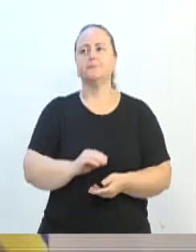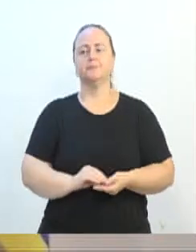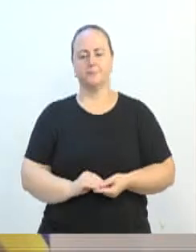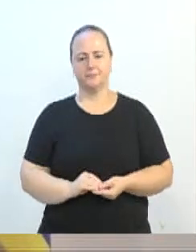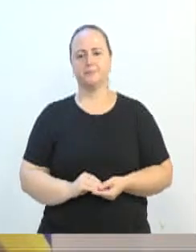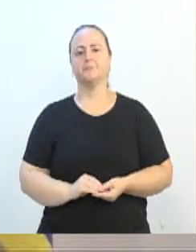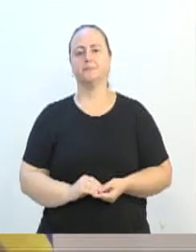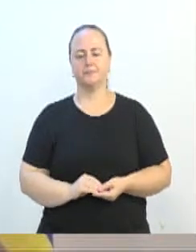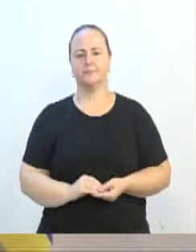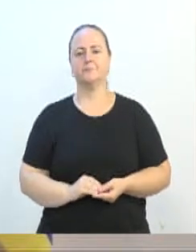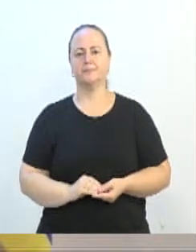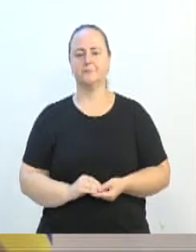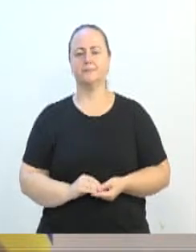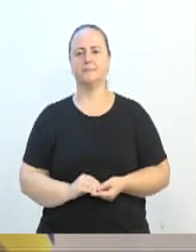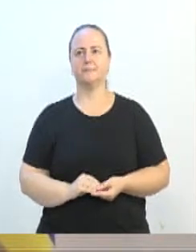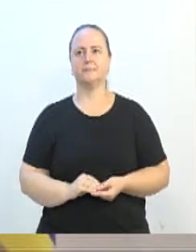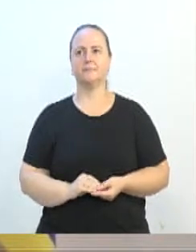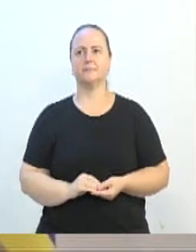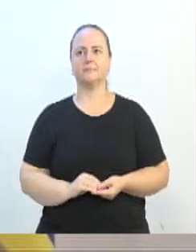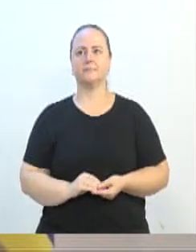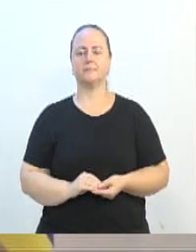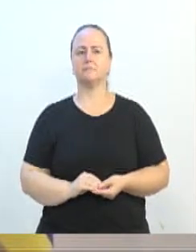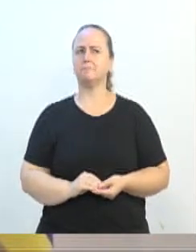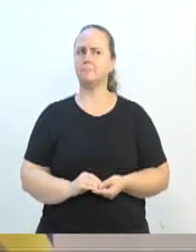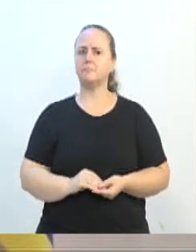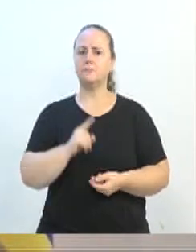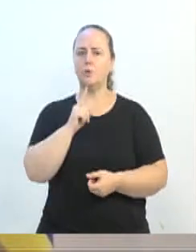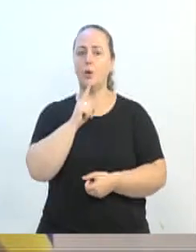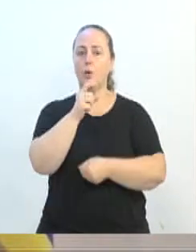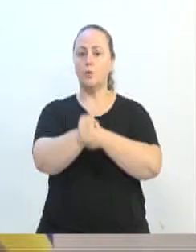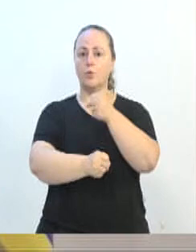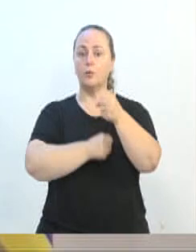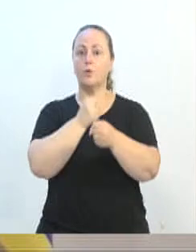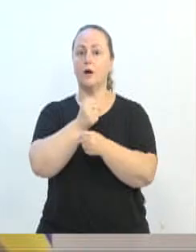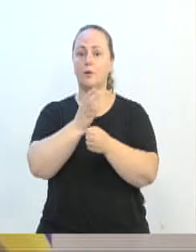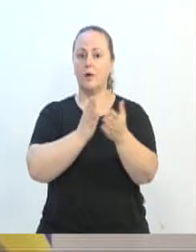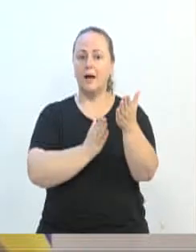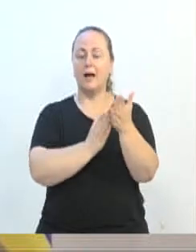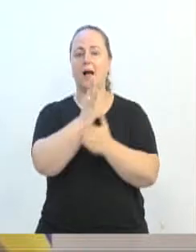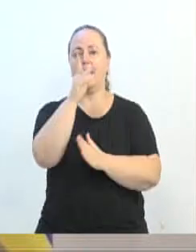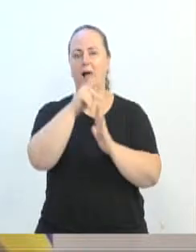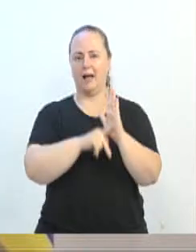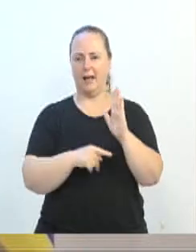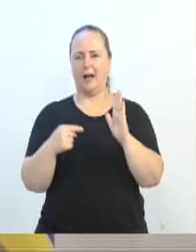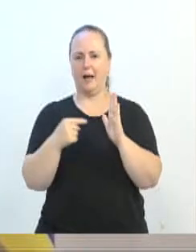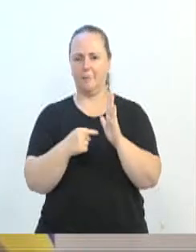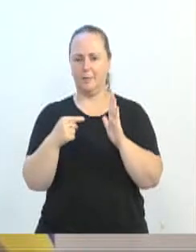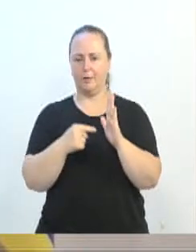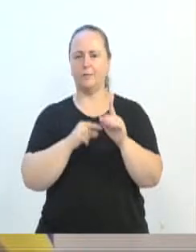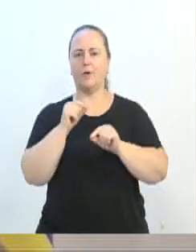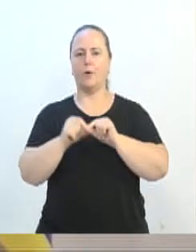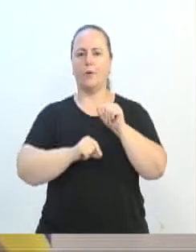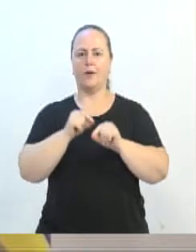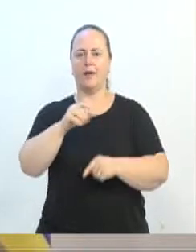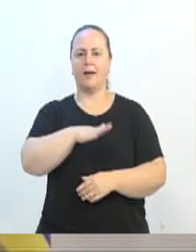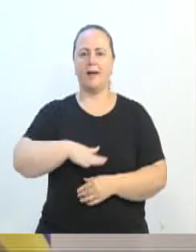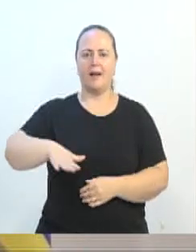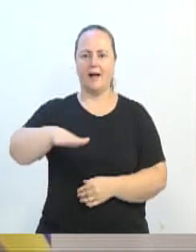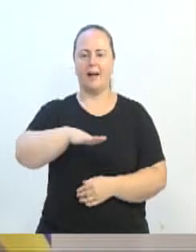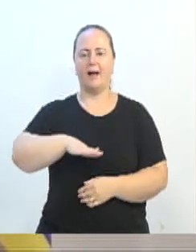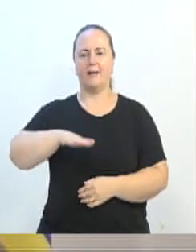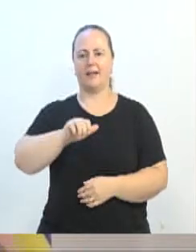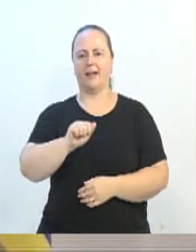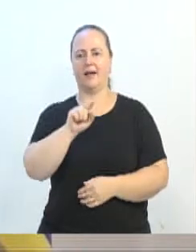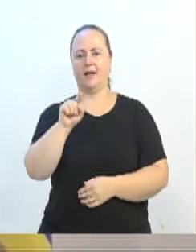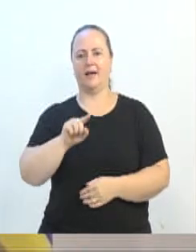Finalmente, após um período de um ano desde a aprovação do projeto para a digitalização da área azul na